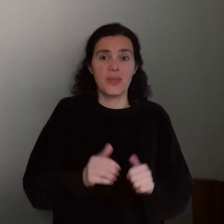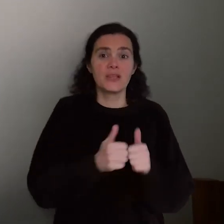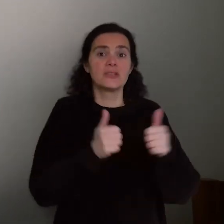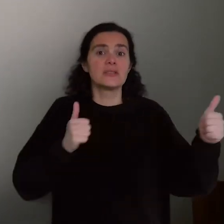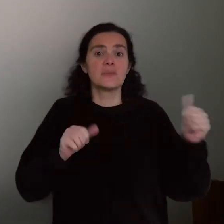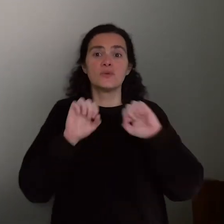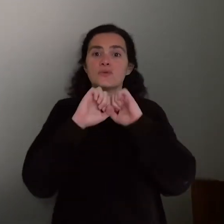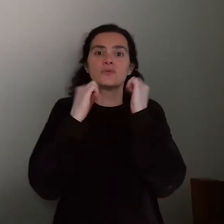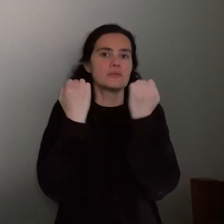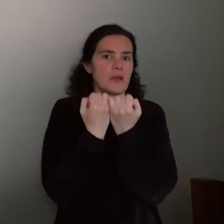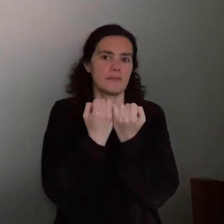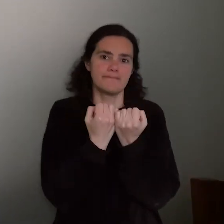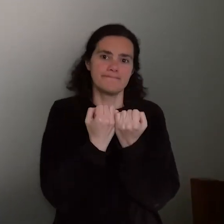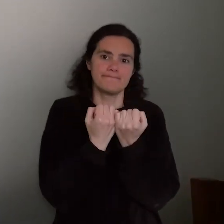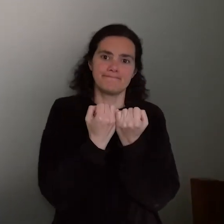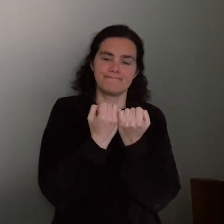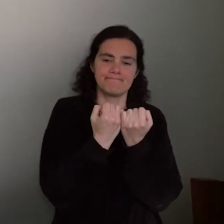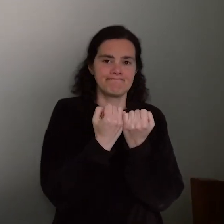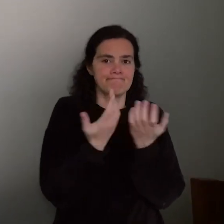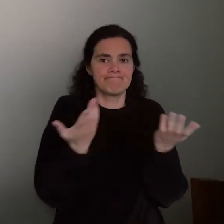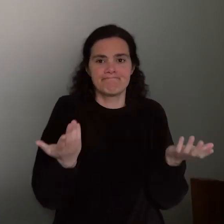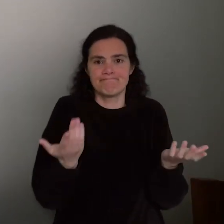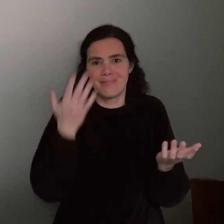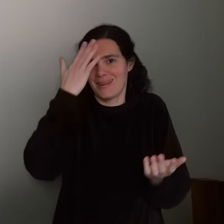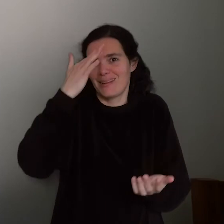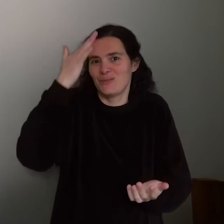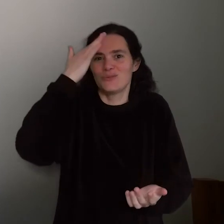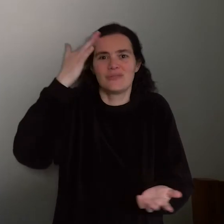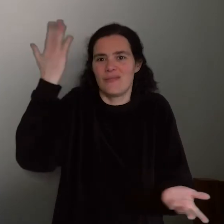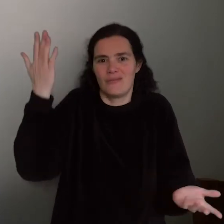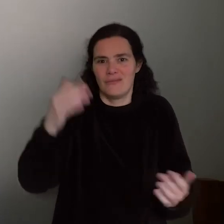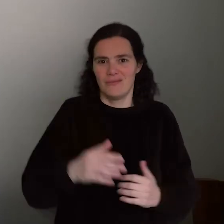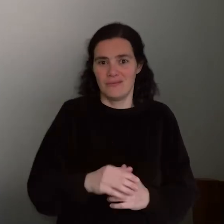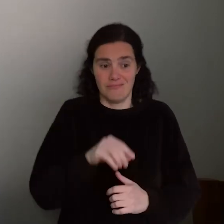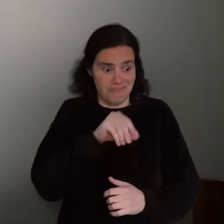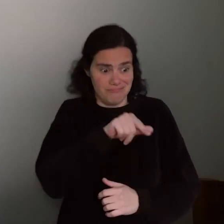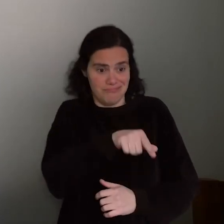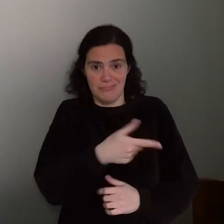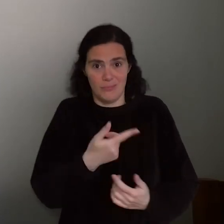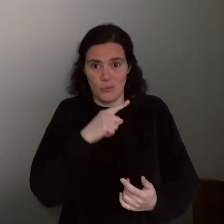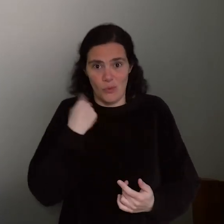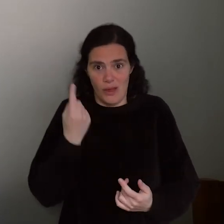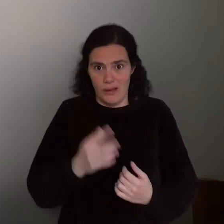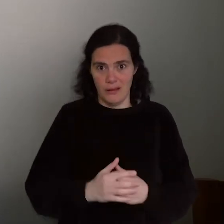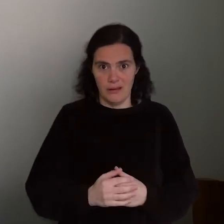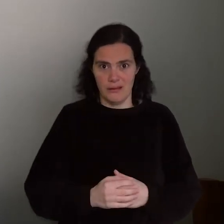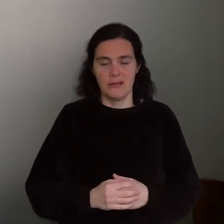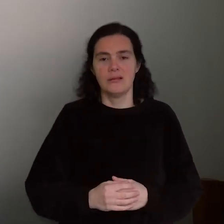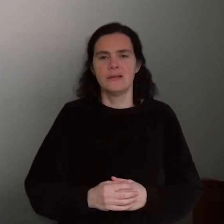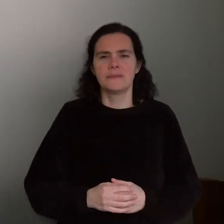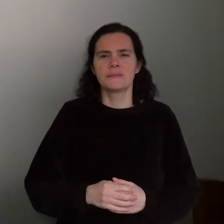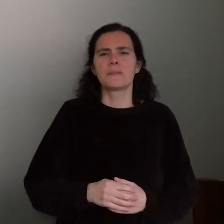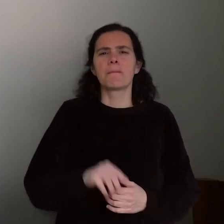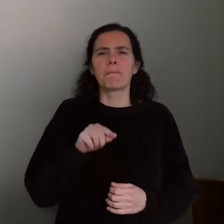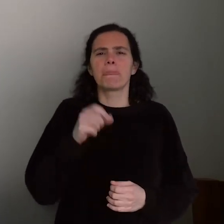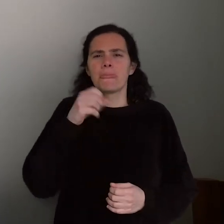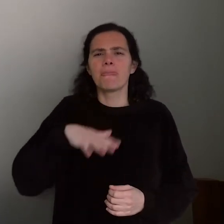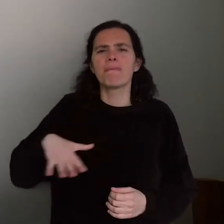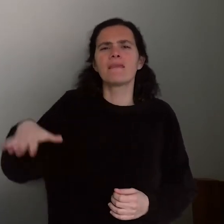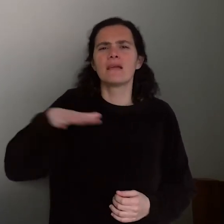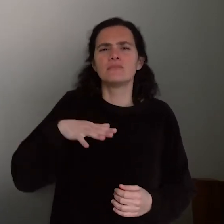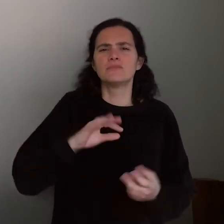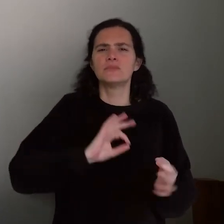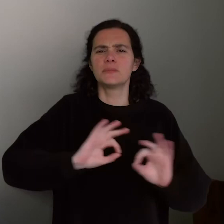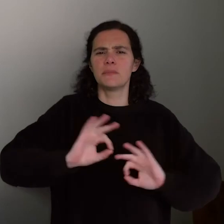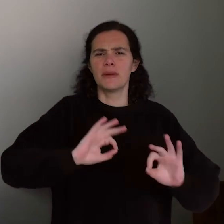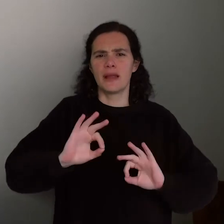social não passa de uma ilusão no sentido destes. Estes campos não estão preparados